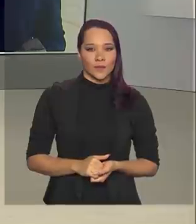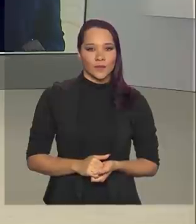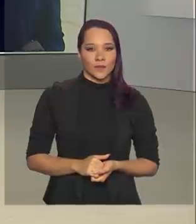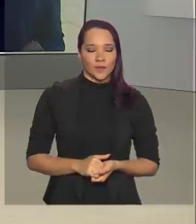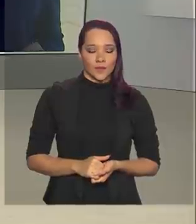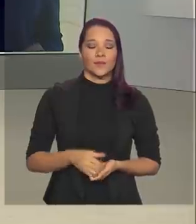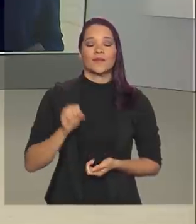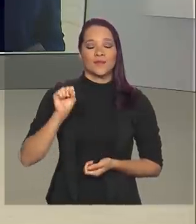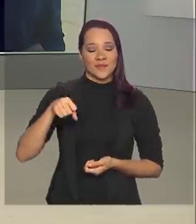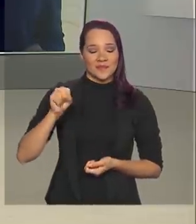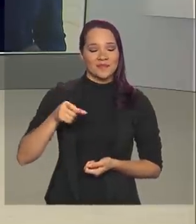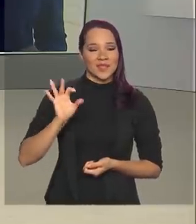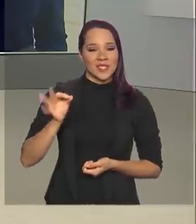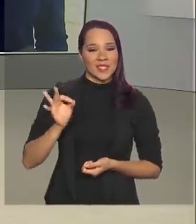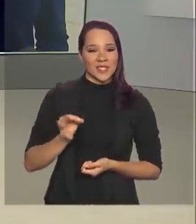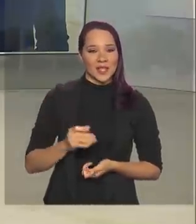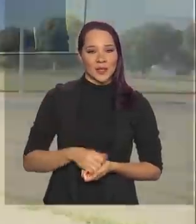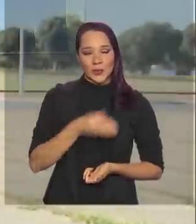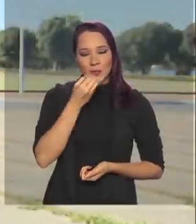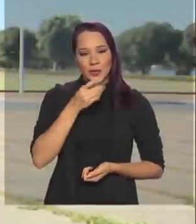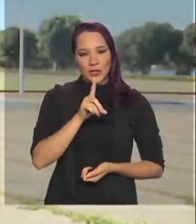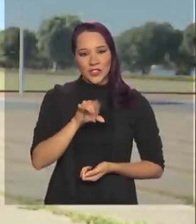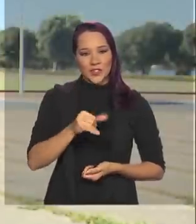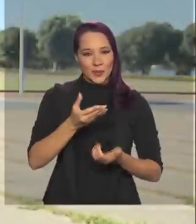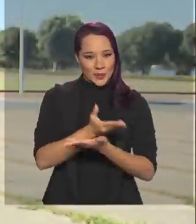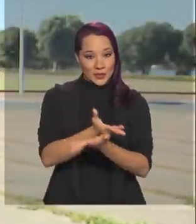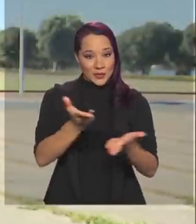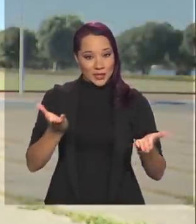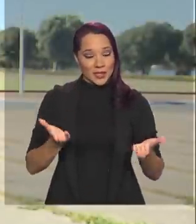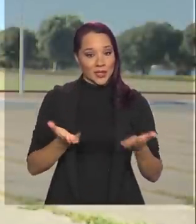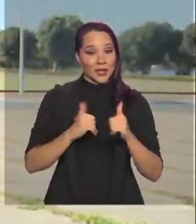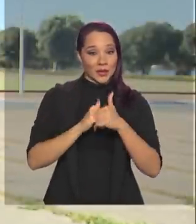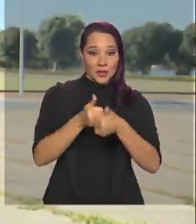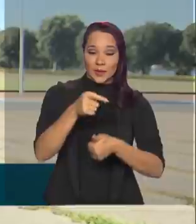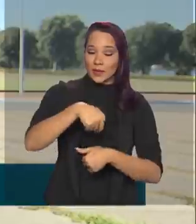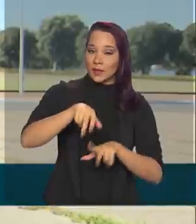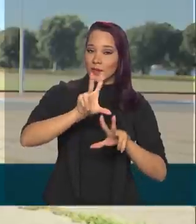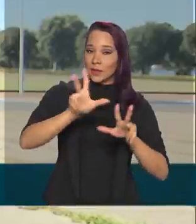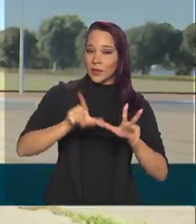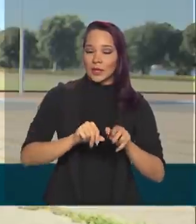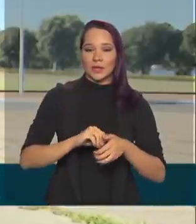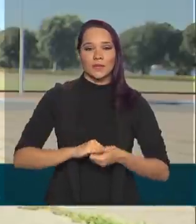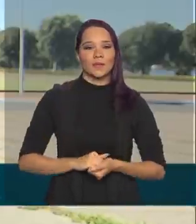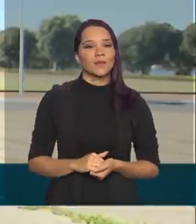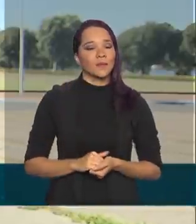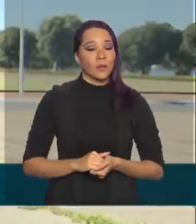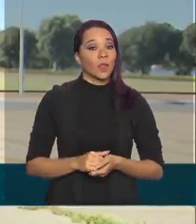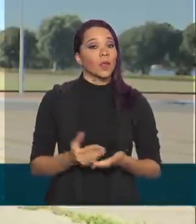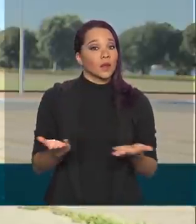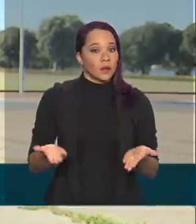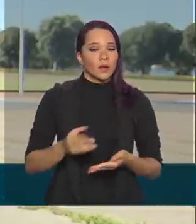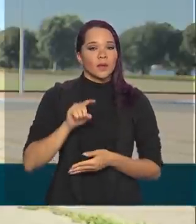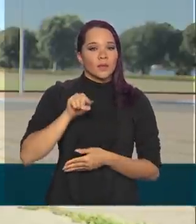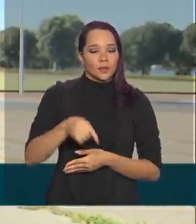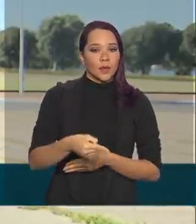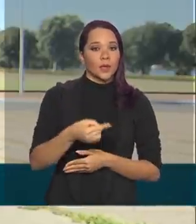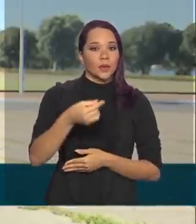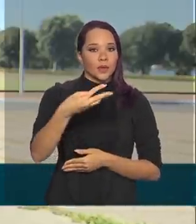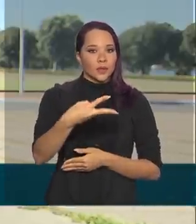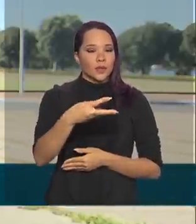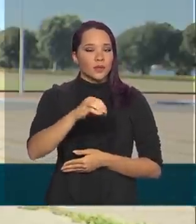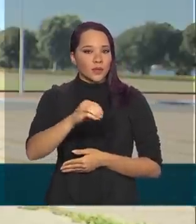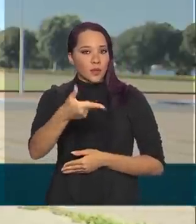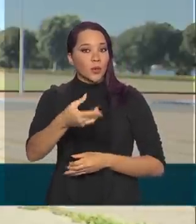É isso mesmo, Renata. Bom dia para você. Bom dia para você que acompanha a TV Brasil. Olha só, desta vez, 1.302